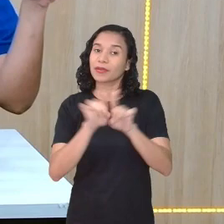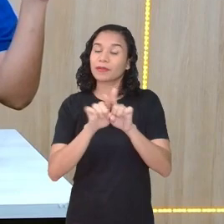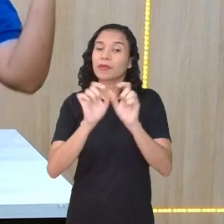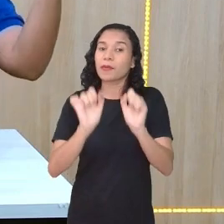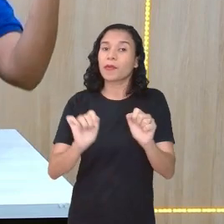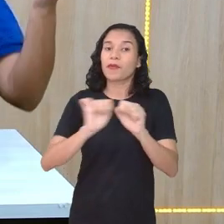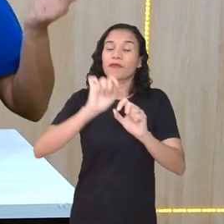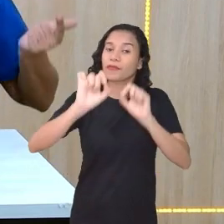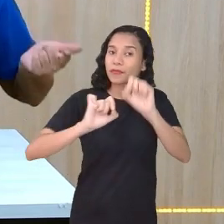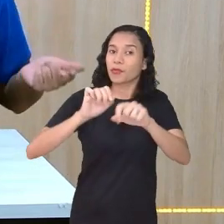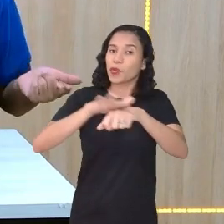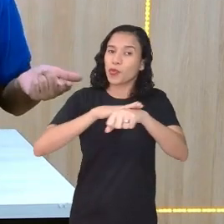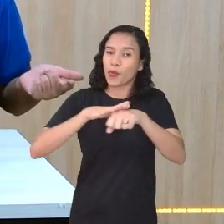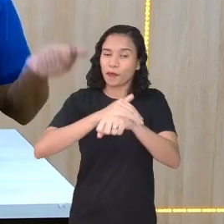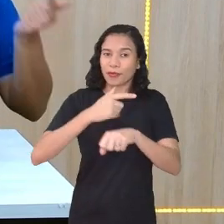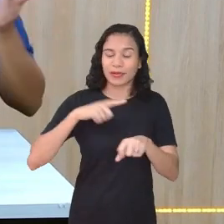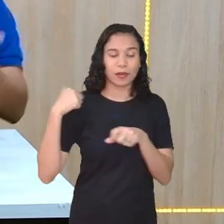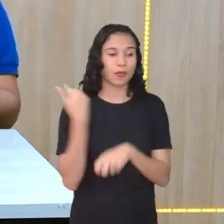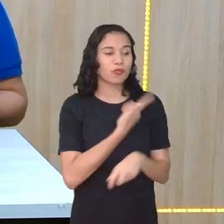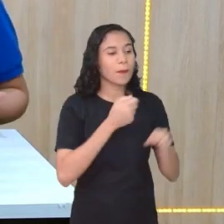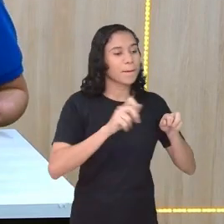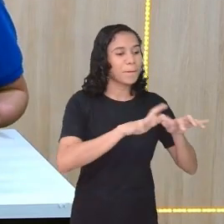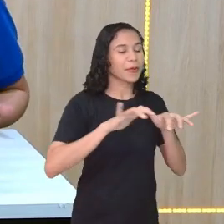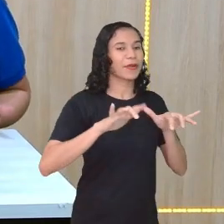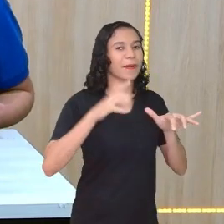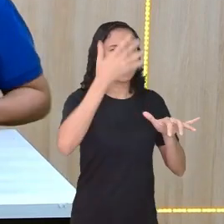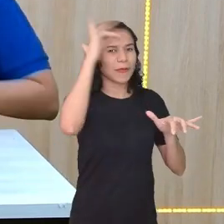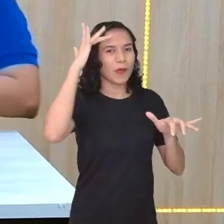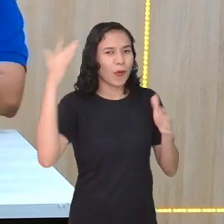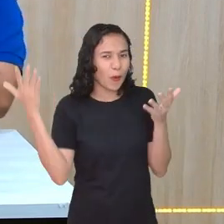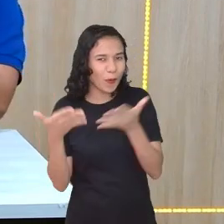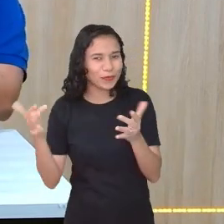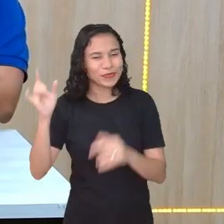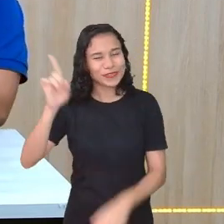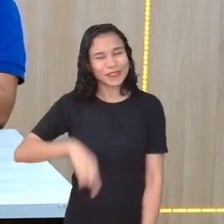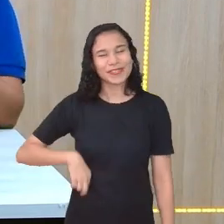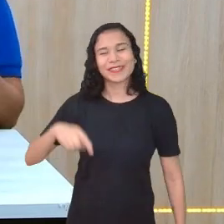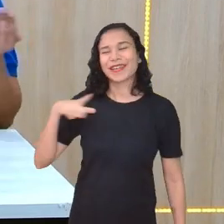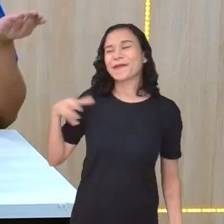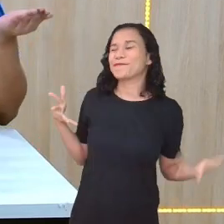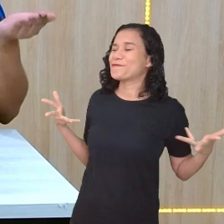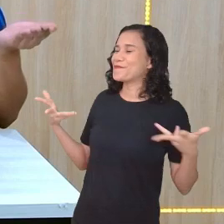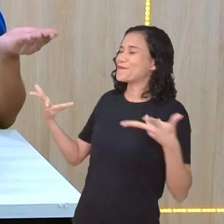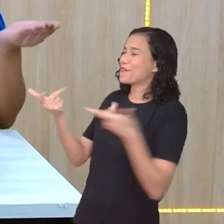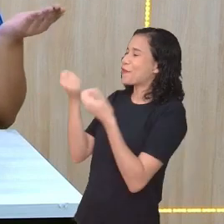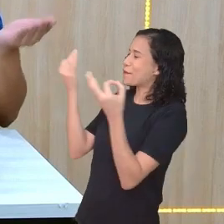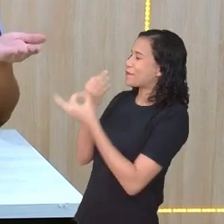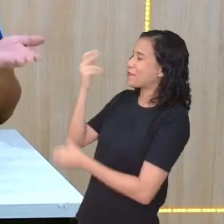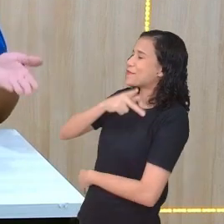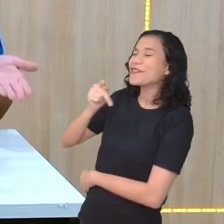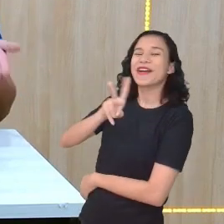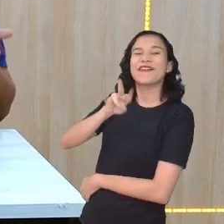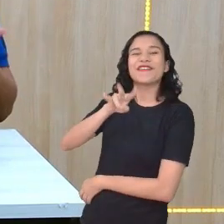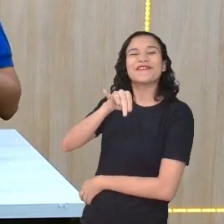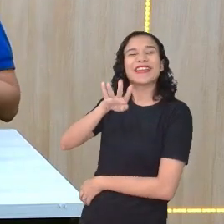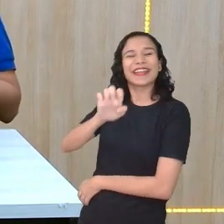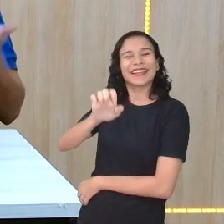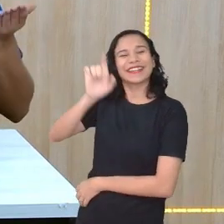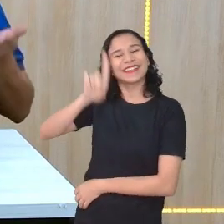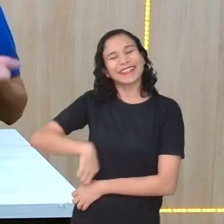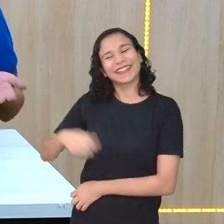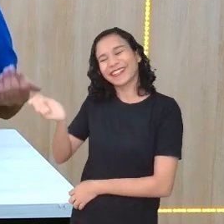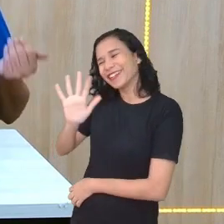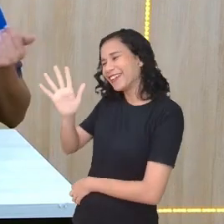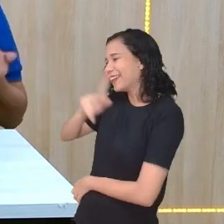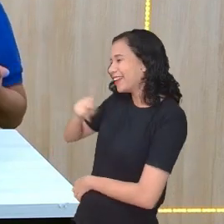fazer o quê? Conversar com o chat. Quem faz nosso chat hoje é a nossa queridíssima, maravilhosa e perfeita, professora Viviane Santos.